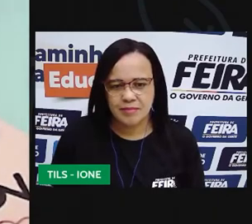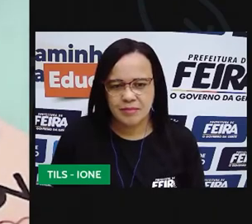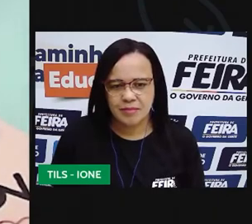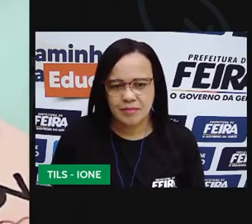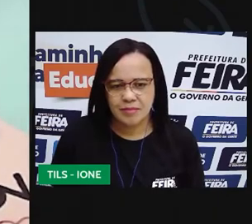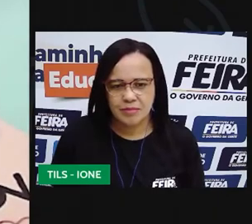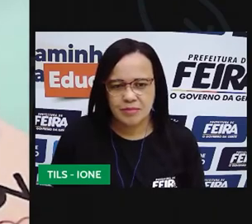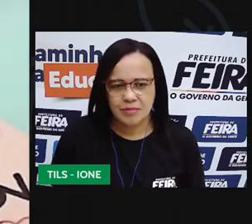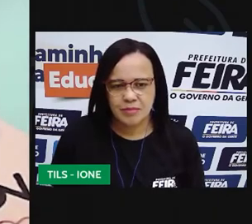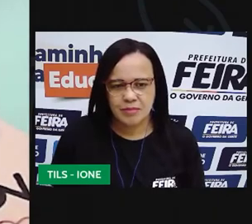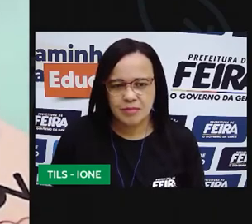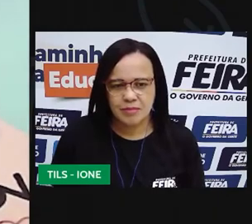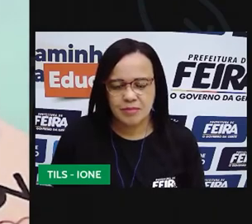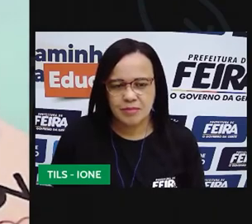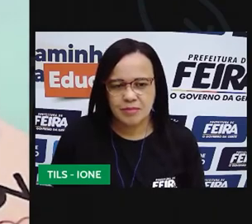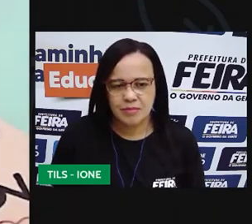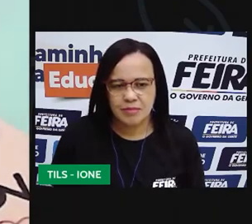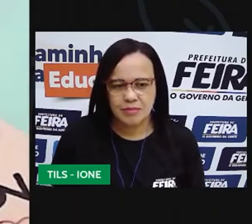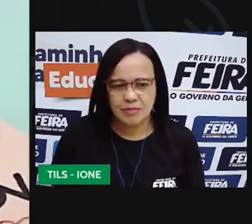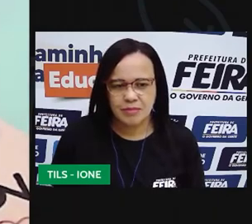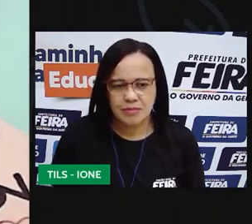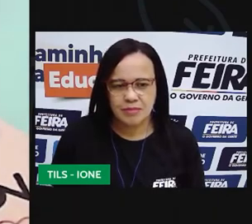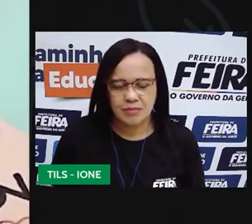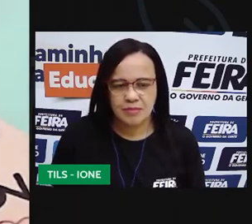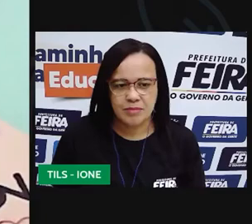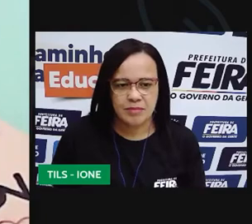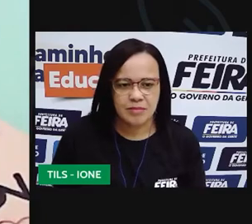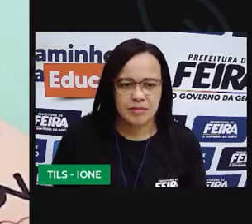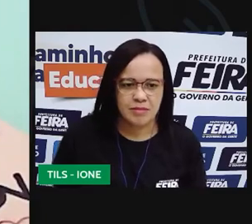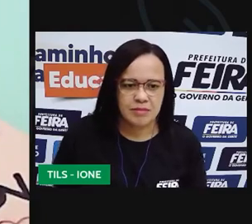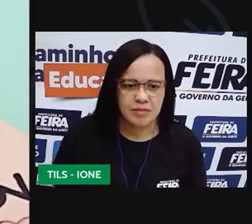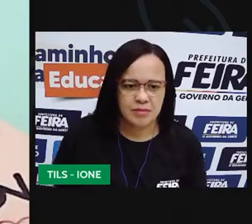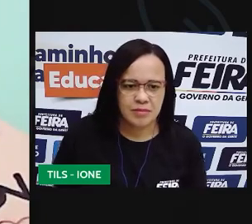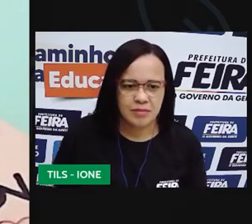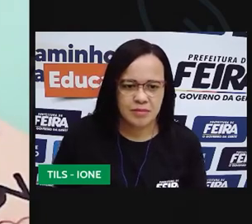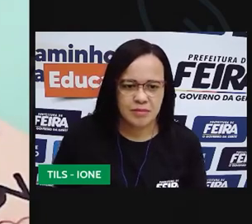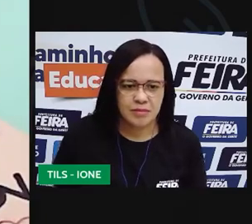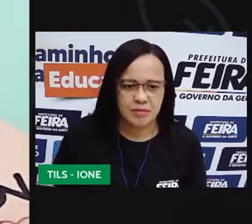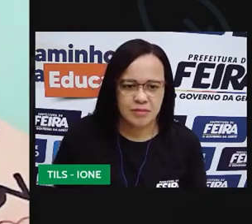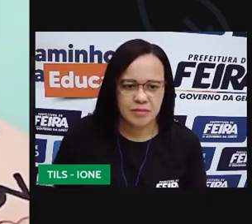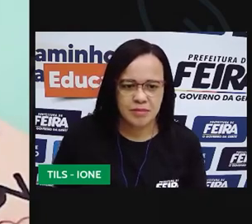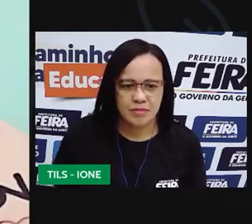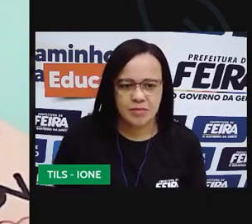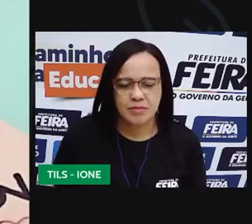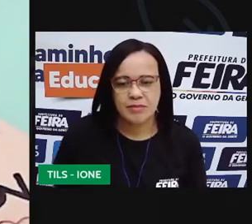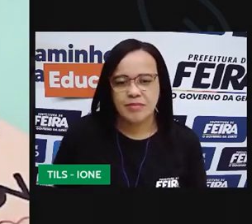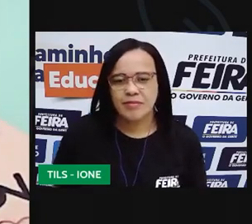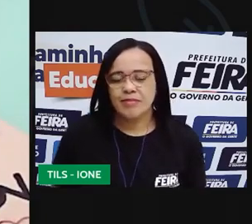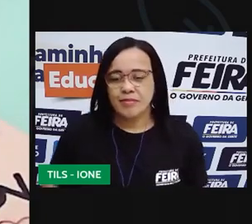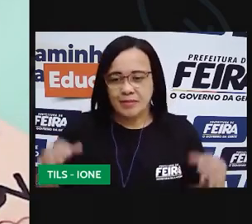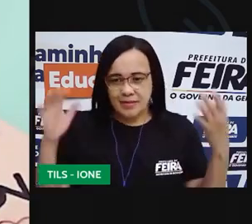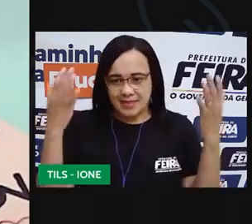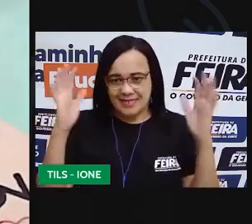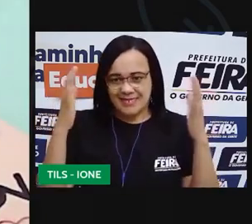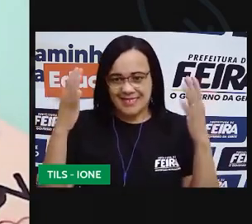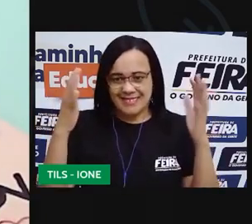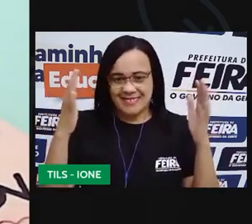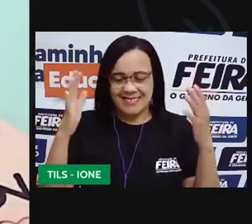você você também pode pegar outro número eu vou pegar outro aqui para ficar mais fácil para você